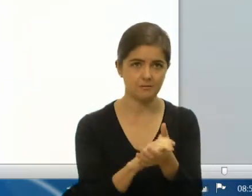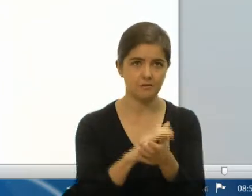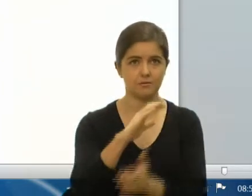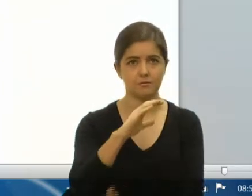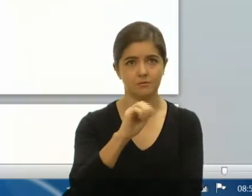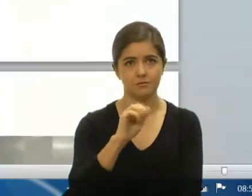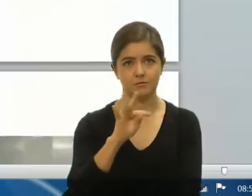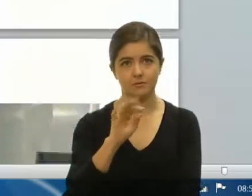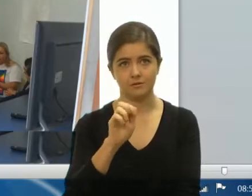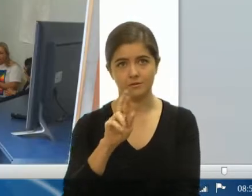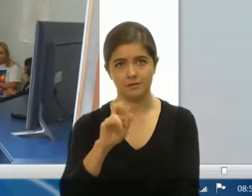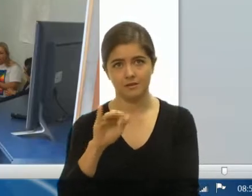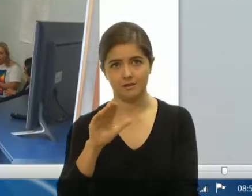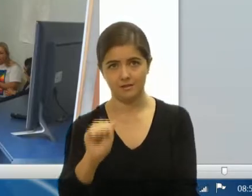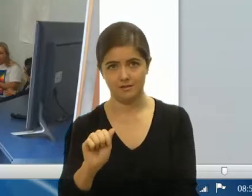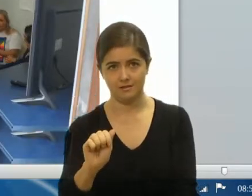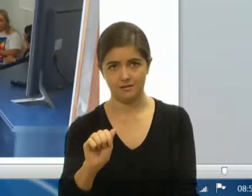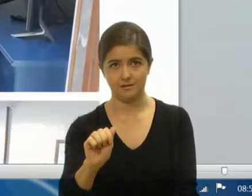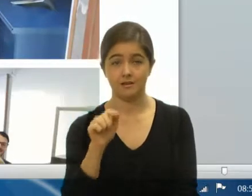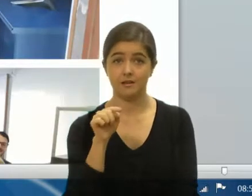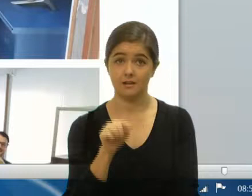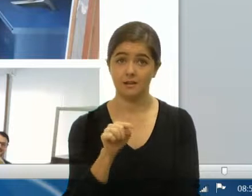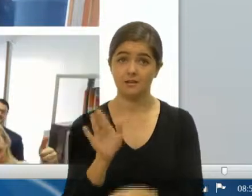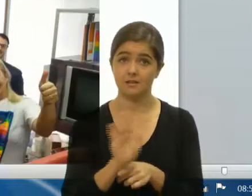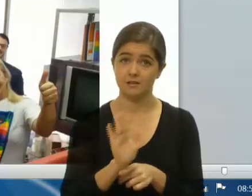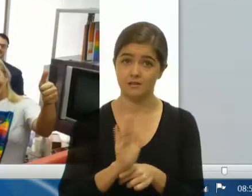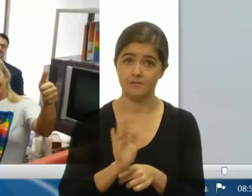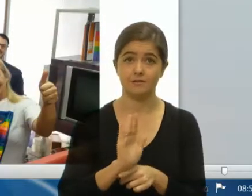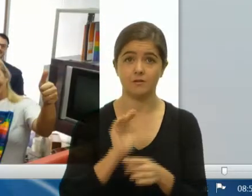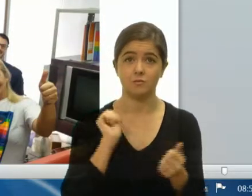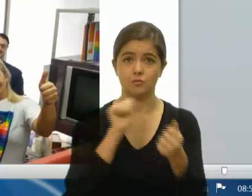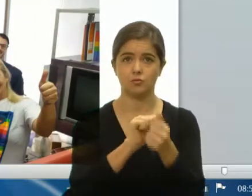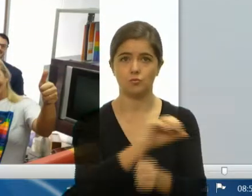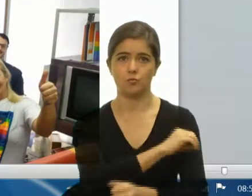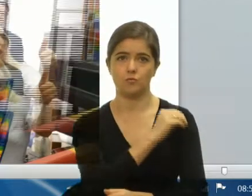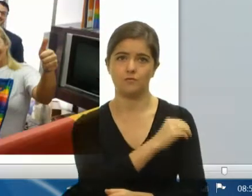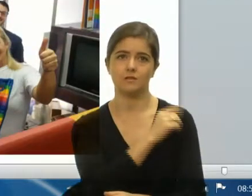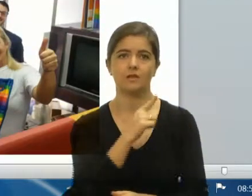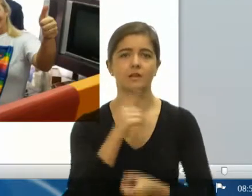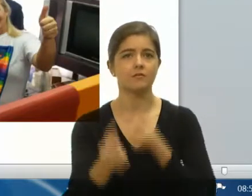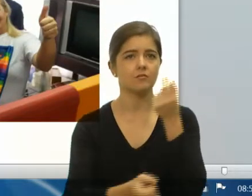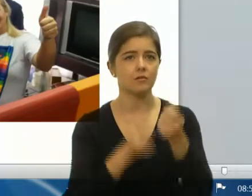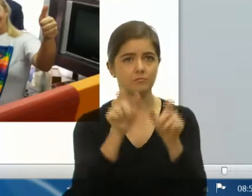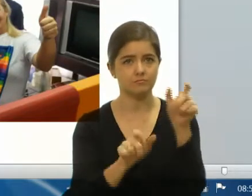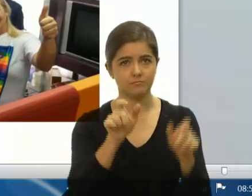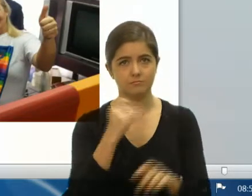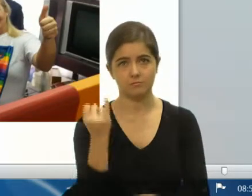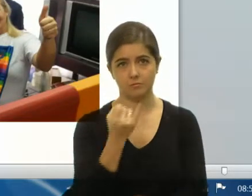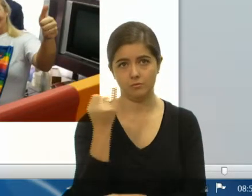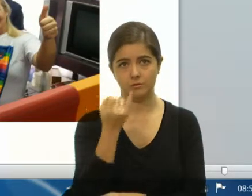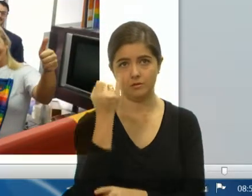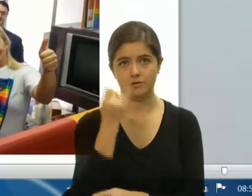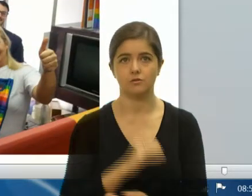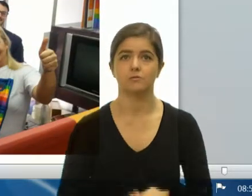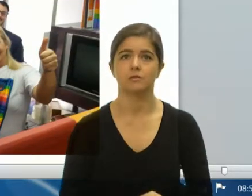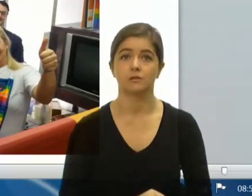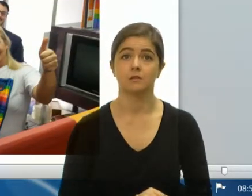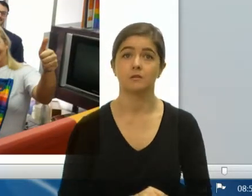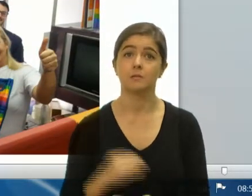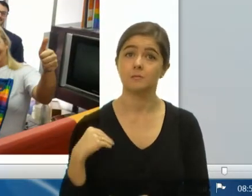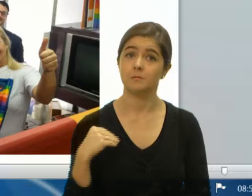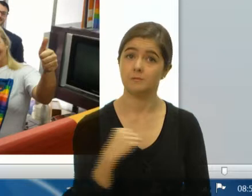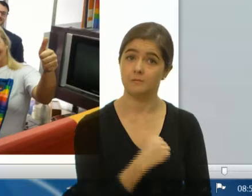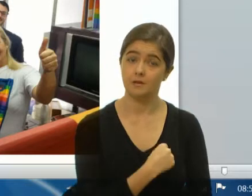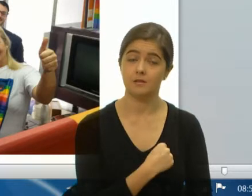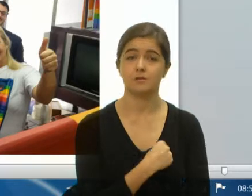onde a gente pôde contar com algumas pessoas importantes, neste momento, como o doutor Daniel Baldasso,